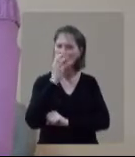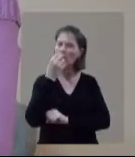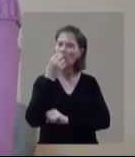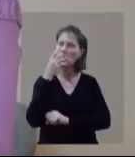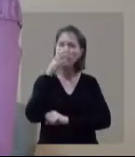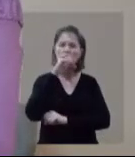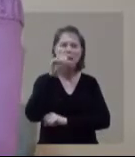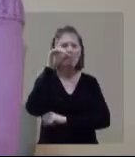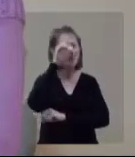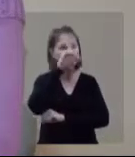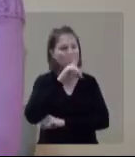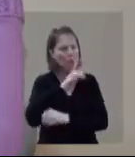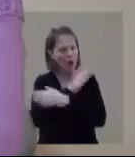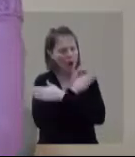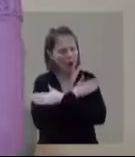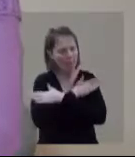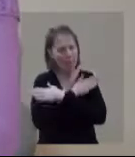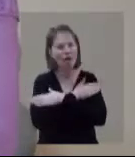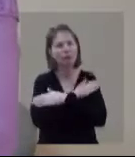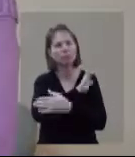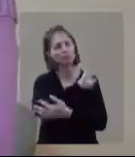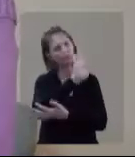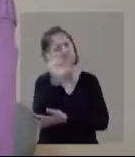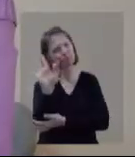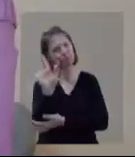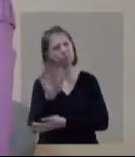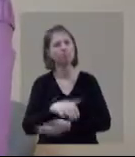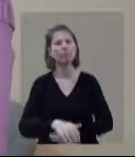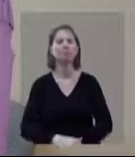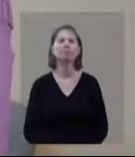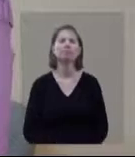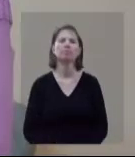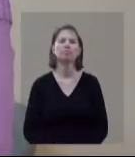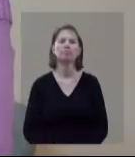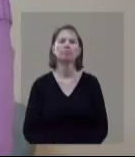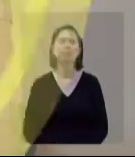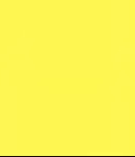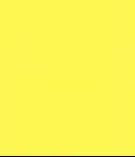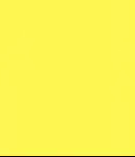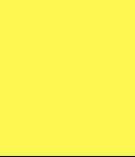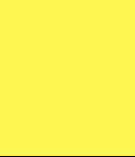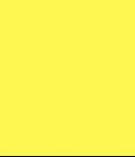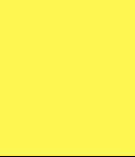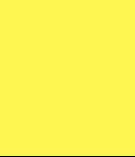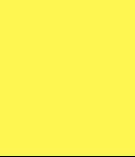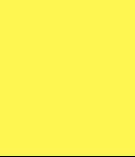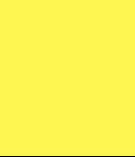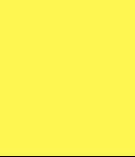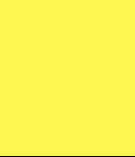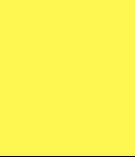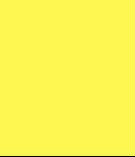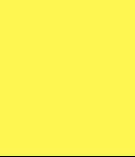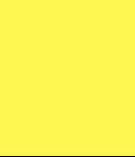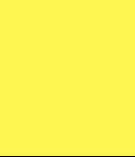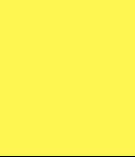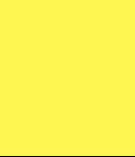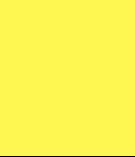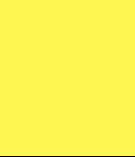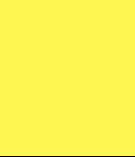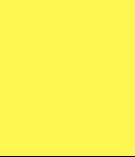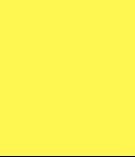Um excelente final de semana. Grande abraço e até a próxima. abraço e até